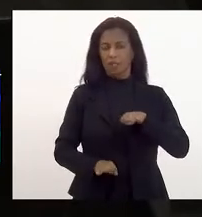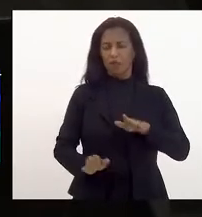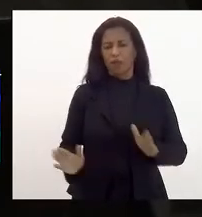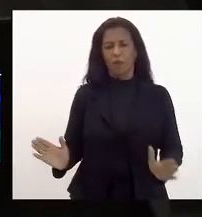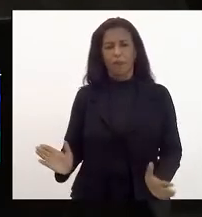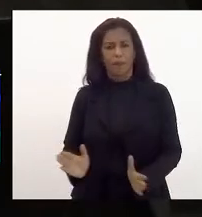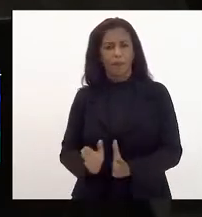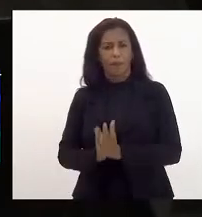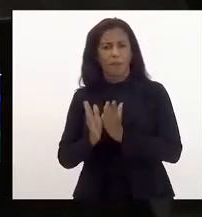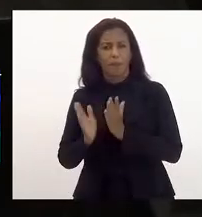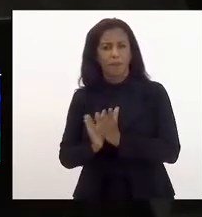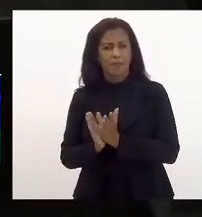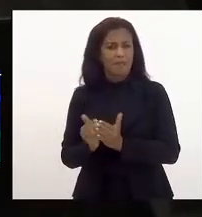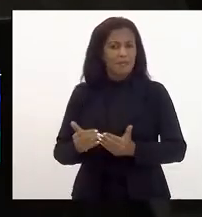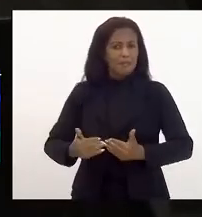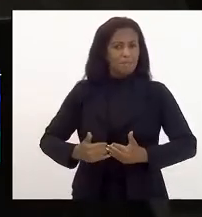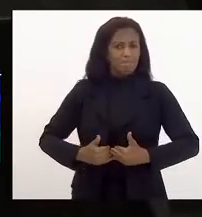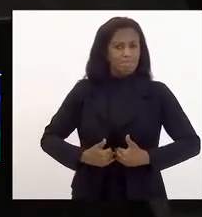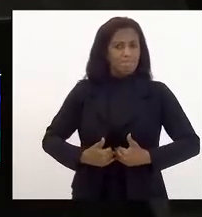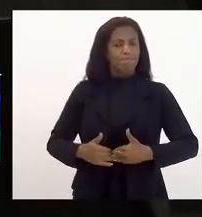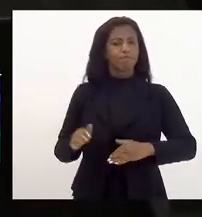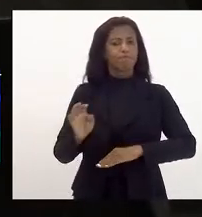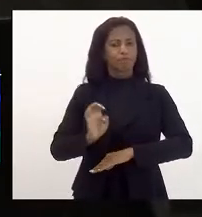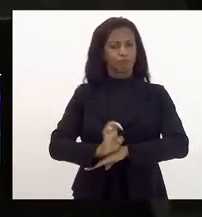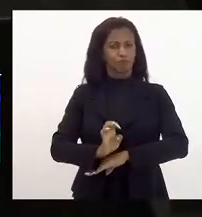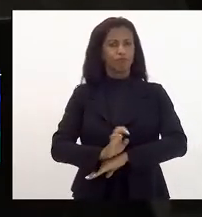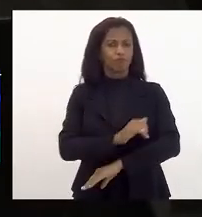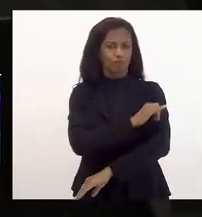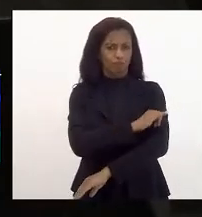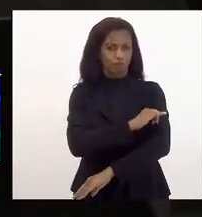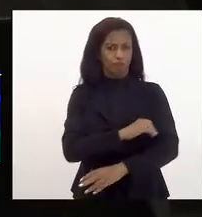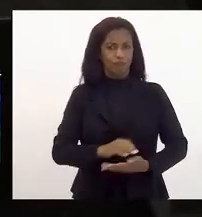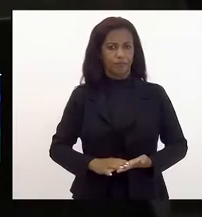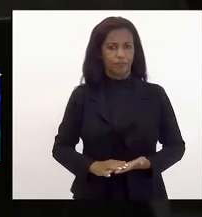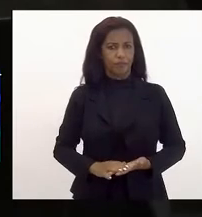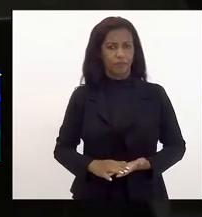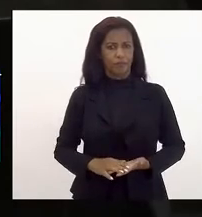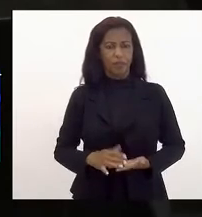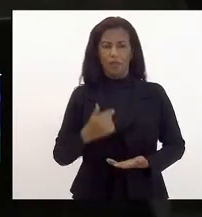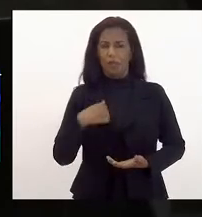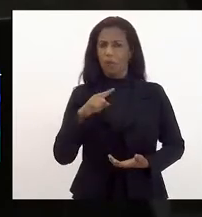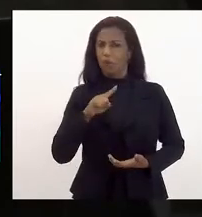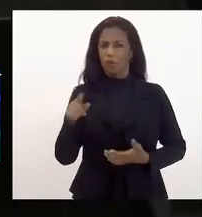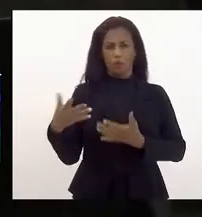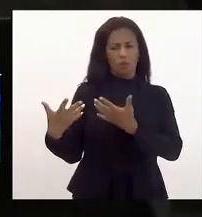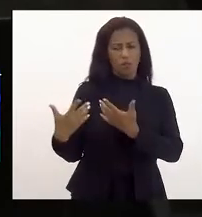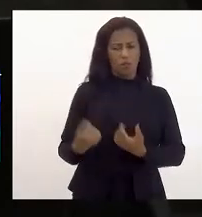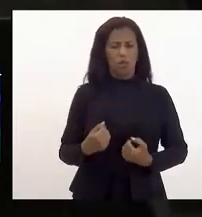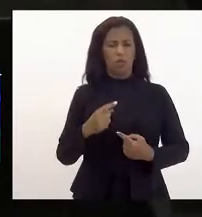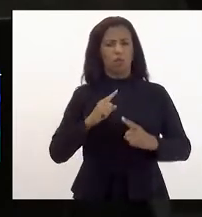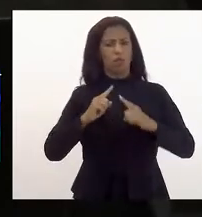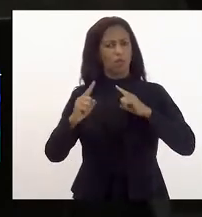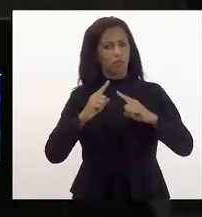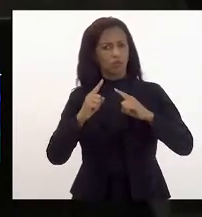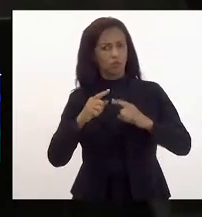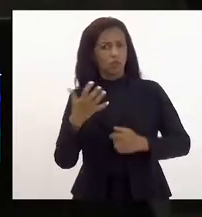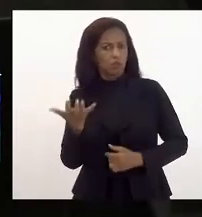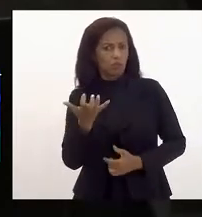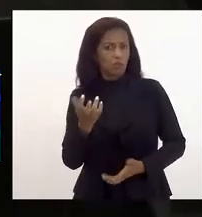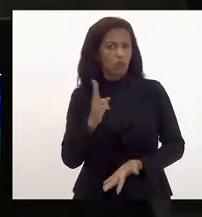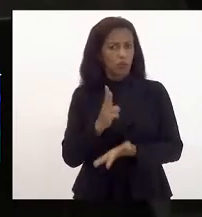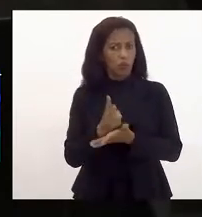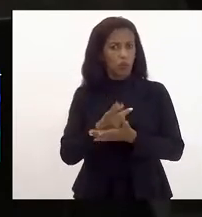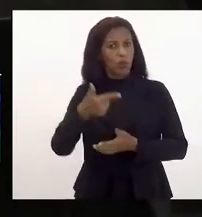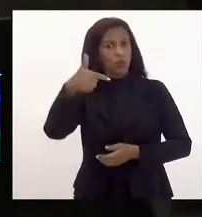pobreza à miséria no estado do Rio de Janeiro eu não considero possível e a discussão que quero fazer de